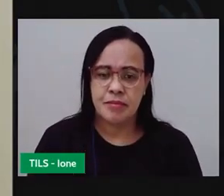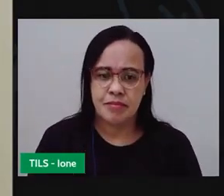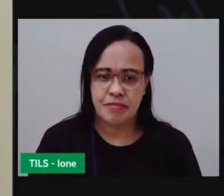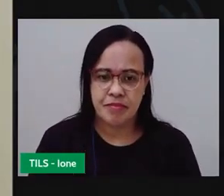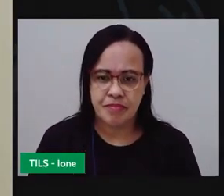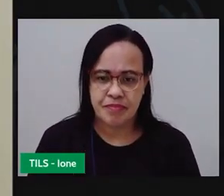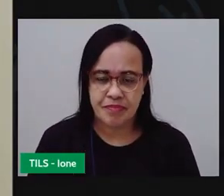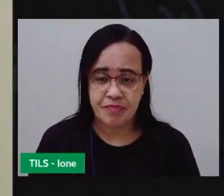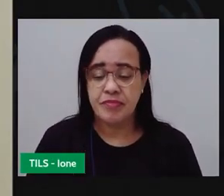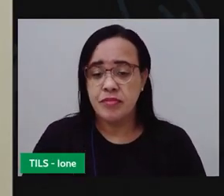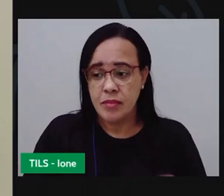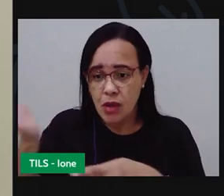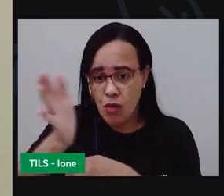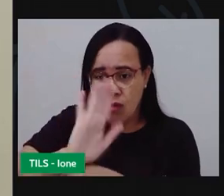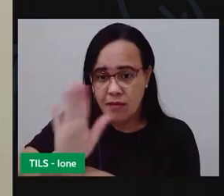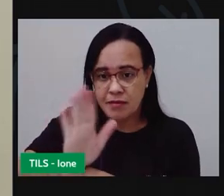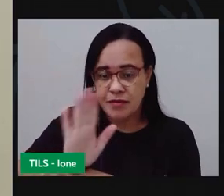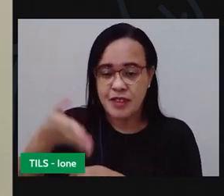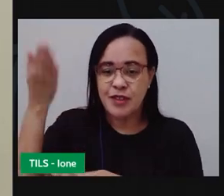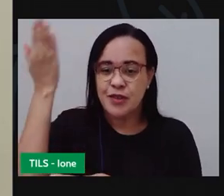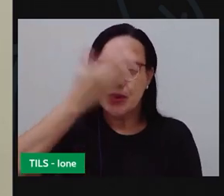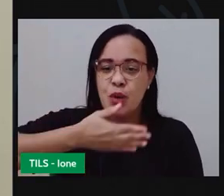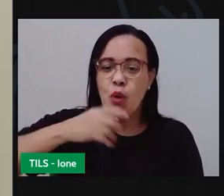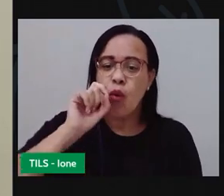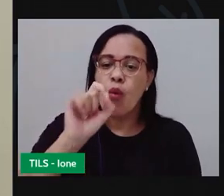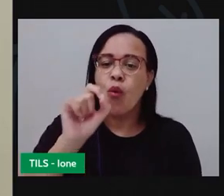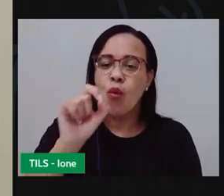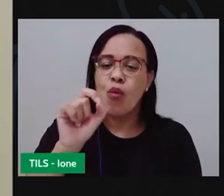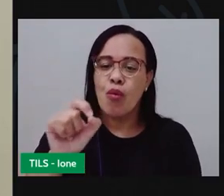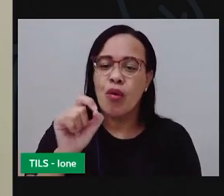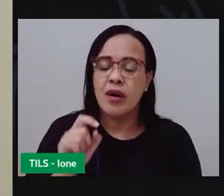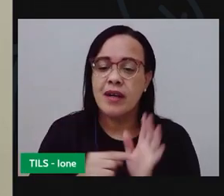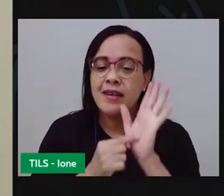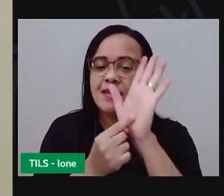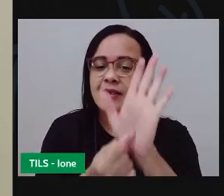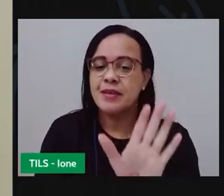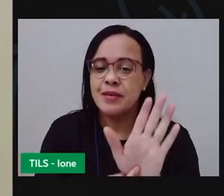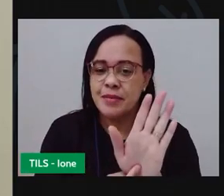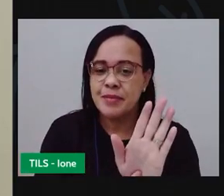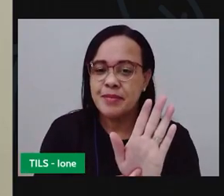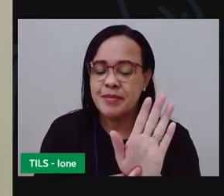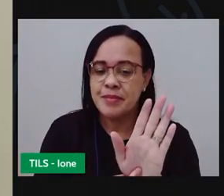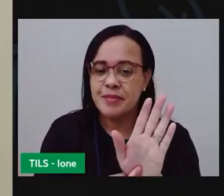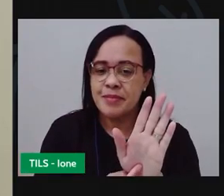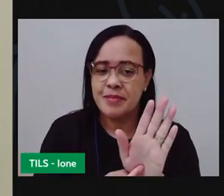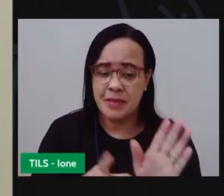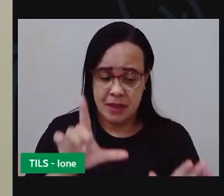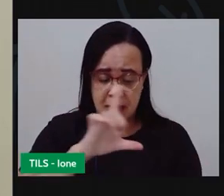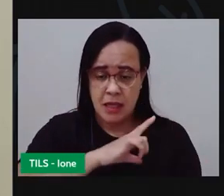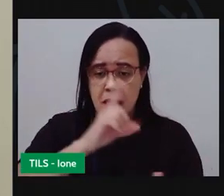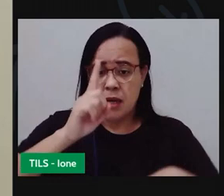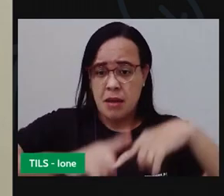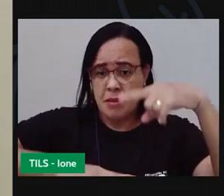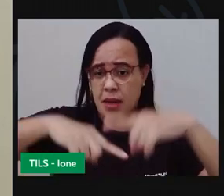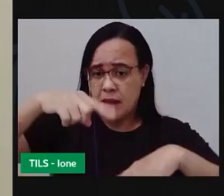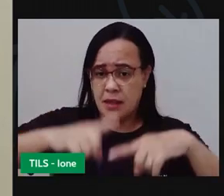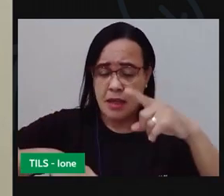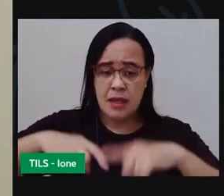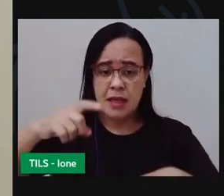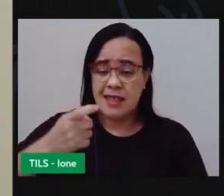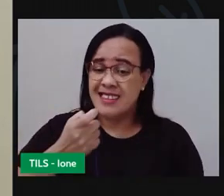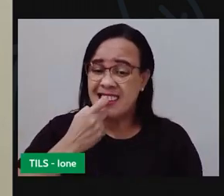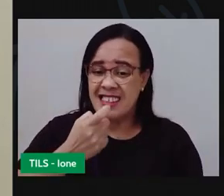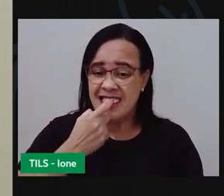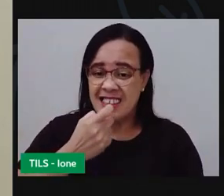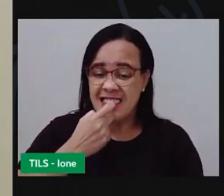nesse vídeo está mostrando aí que tem materiais, né? Como o plástico